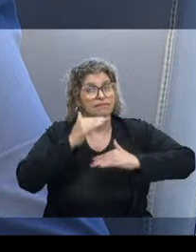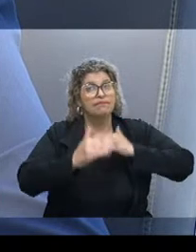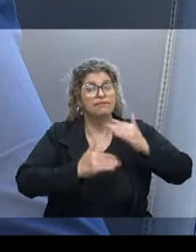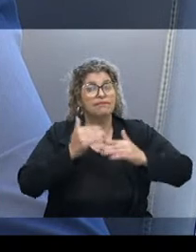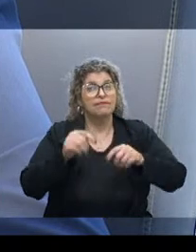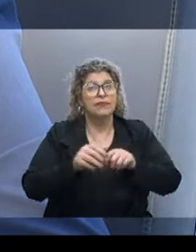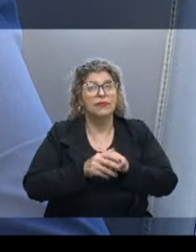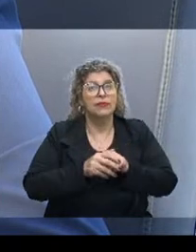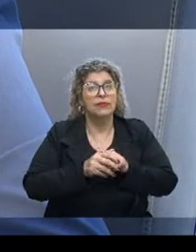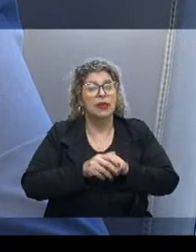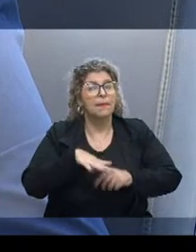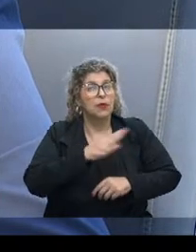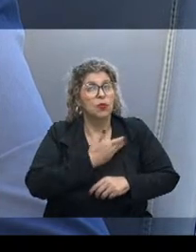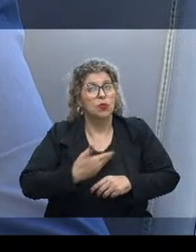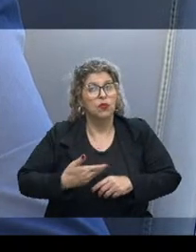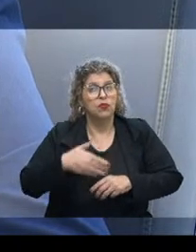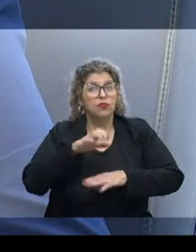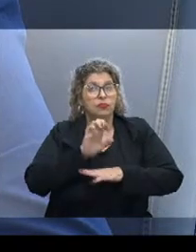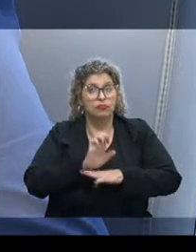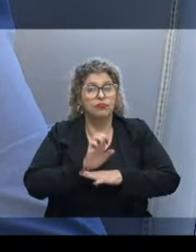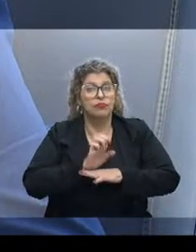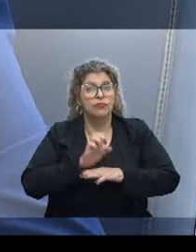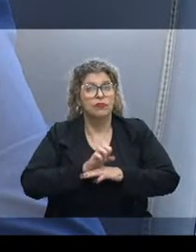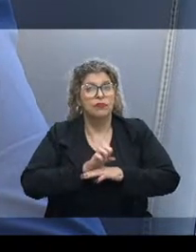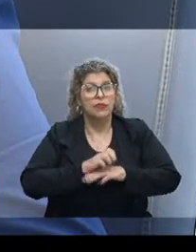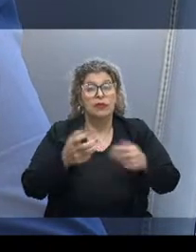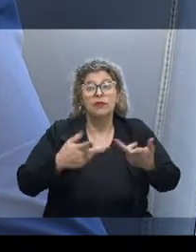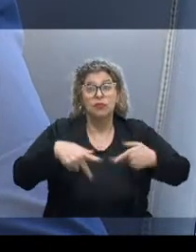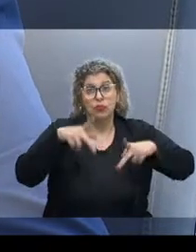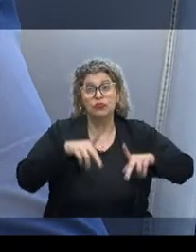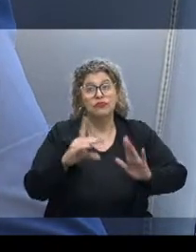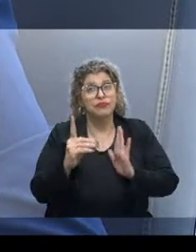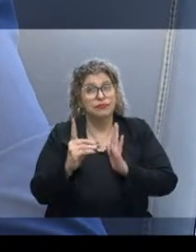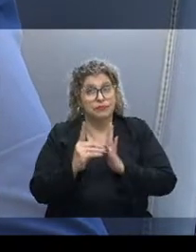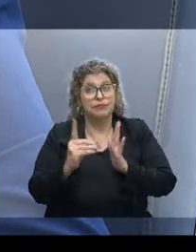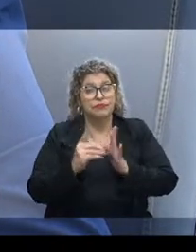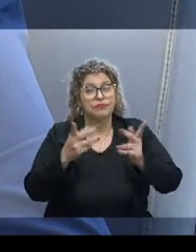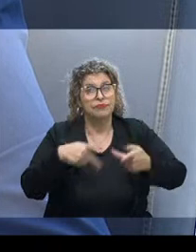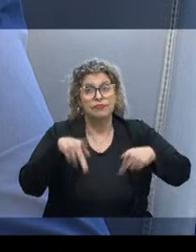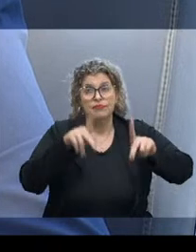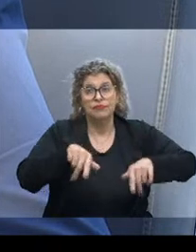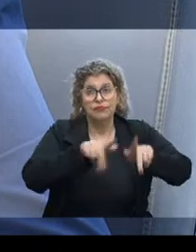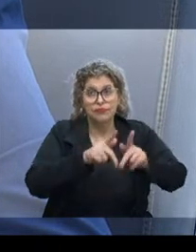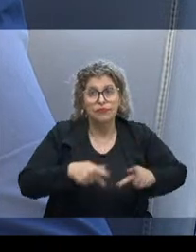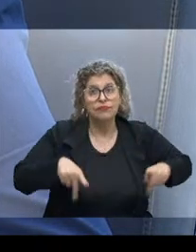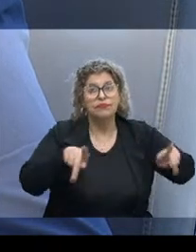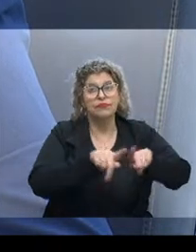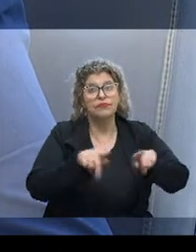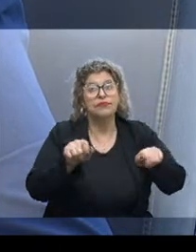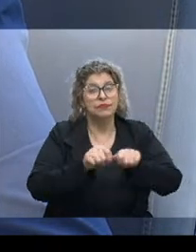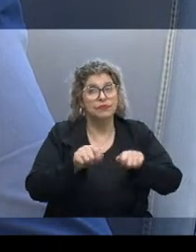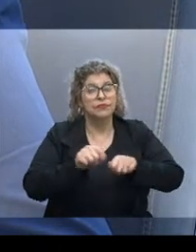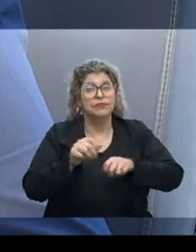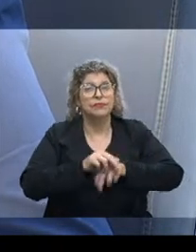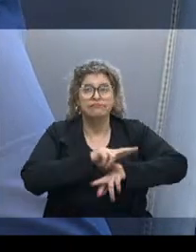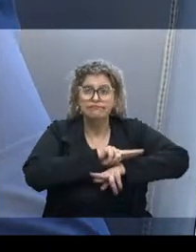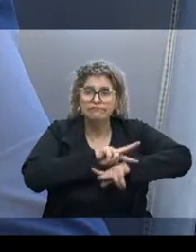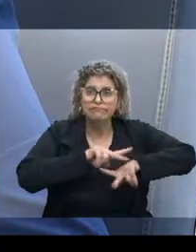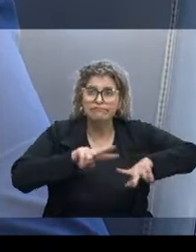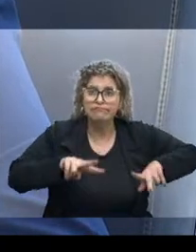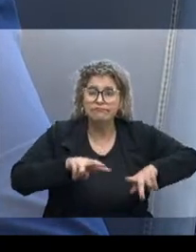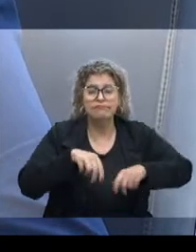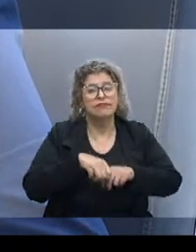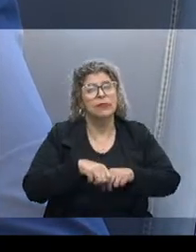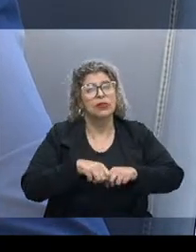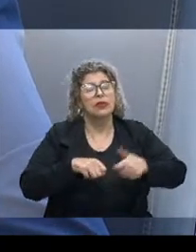pelo governo do Estado, também nas populações indígenas, nas populações quilombolas, nas populações